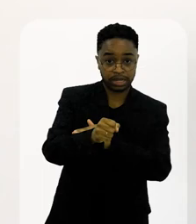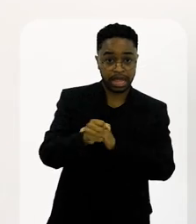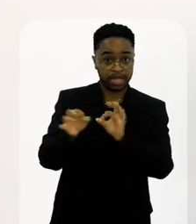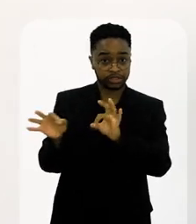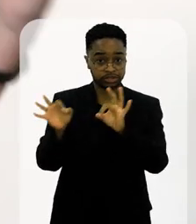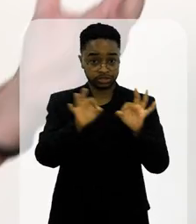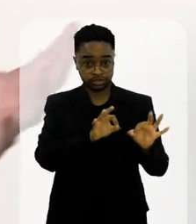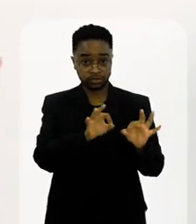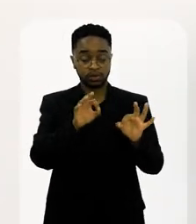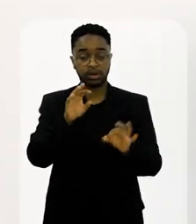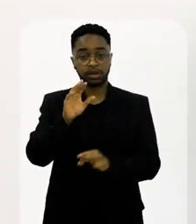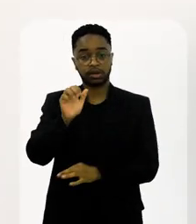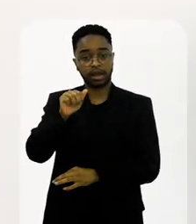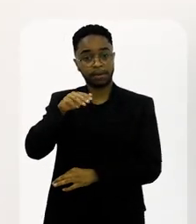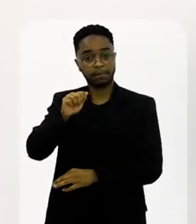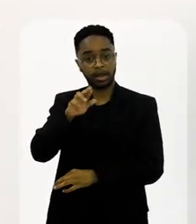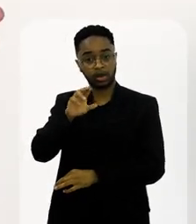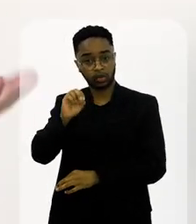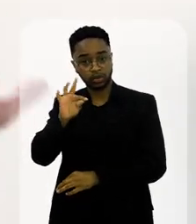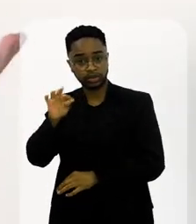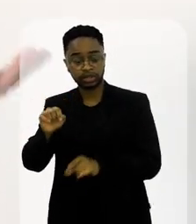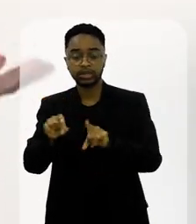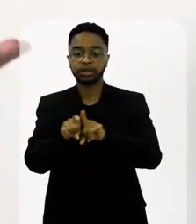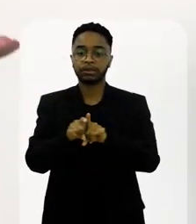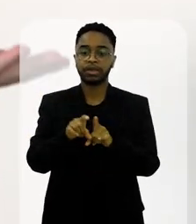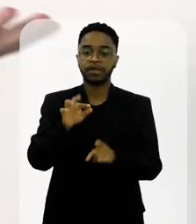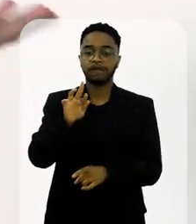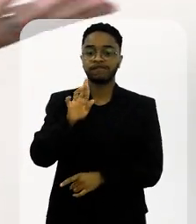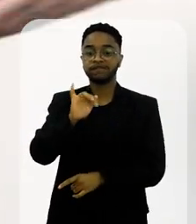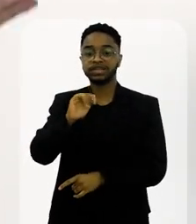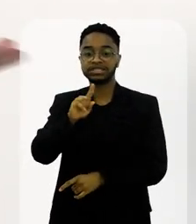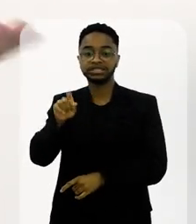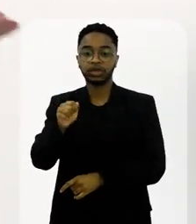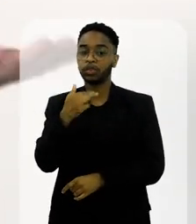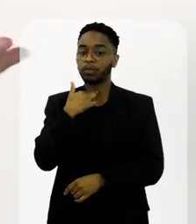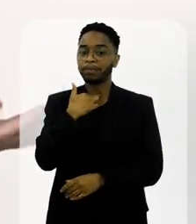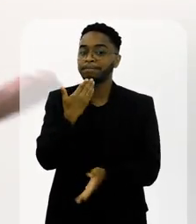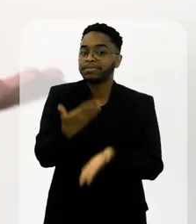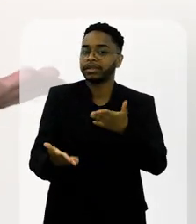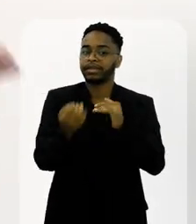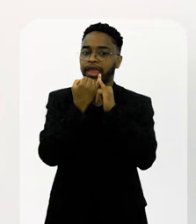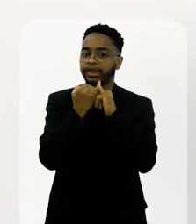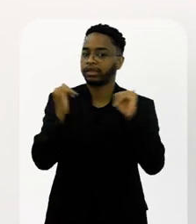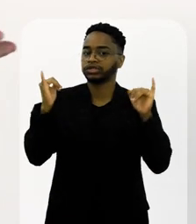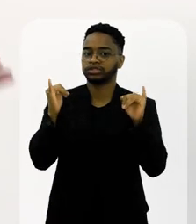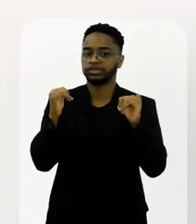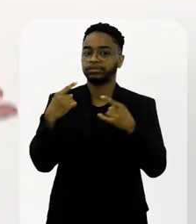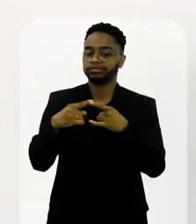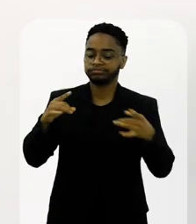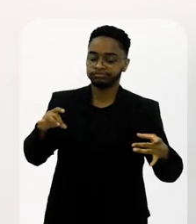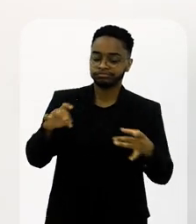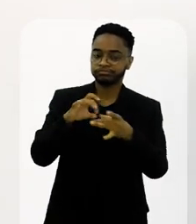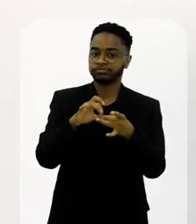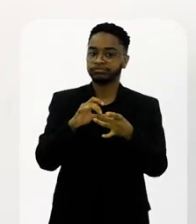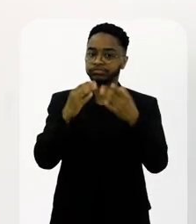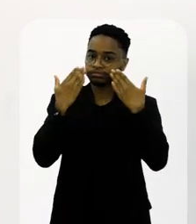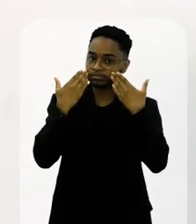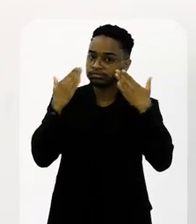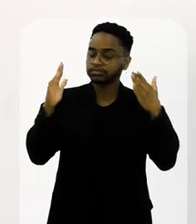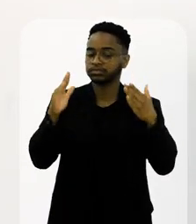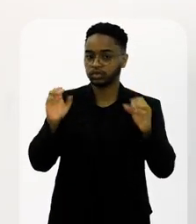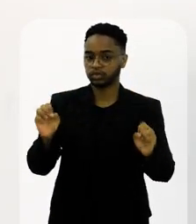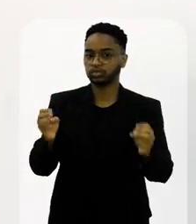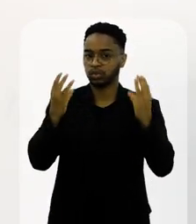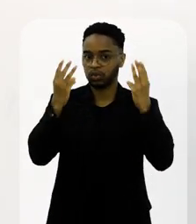camarotes, nas frisas e tal, que a gente não perca essa energia circulante, porque essa energia é parte do espetáculo.